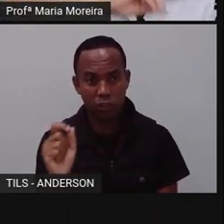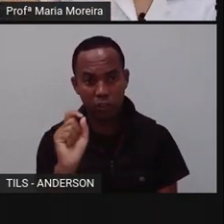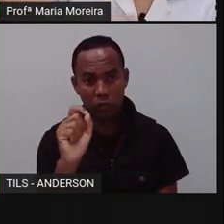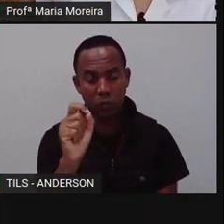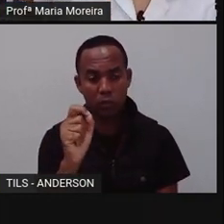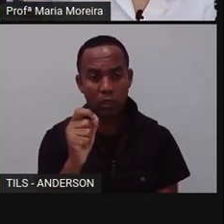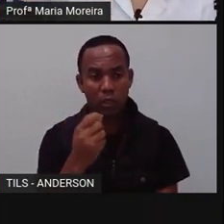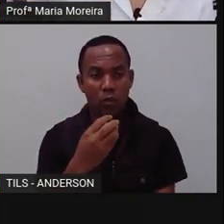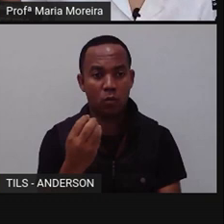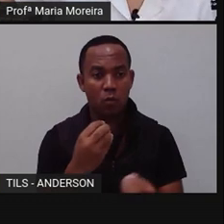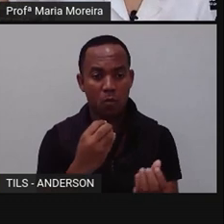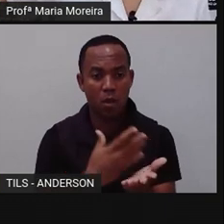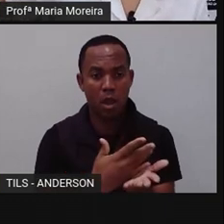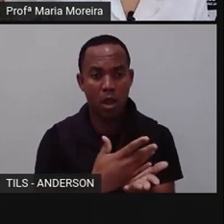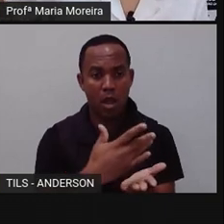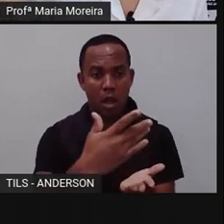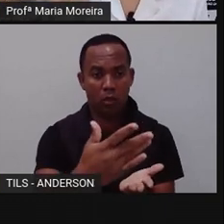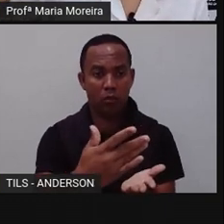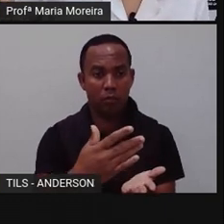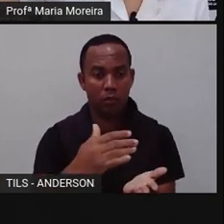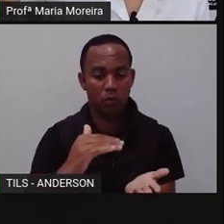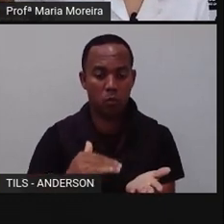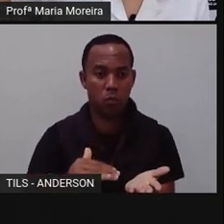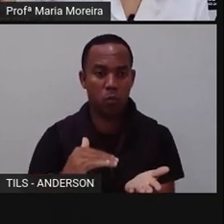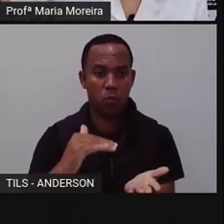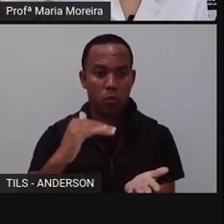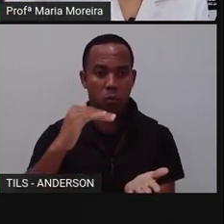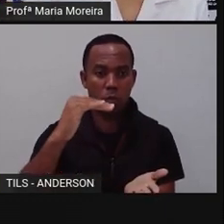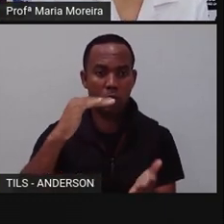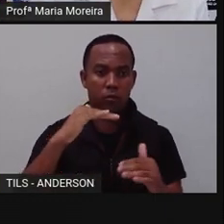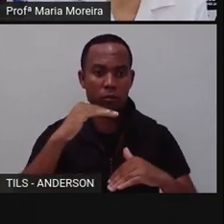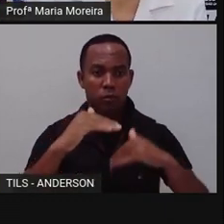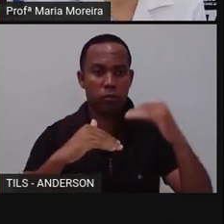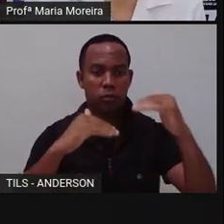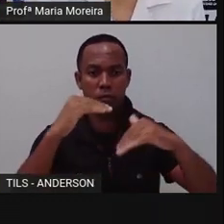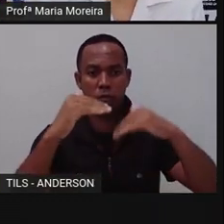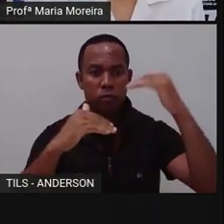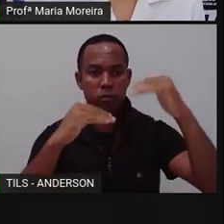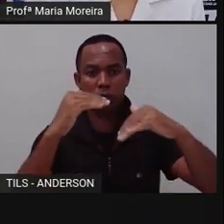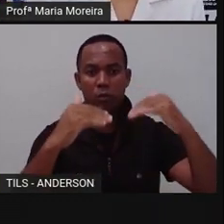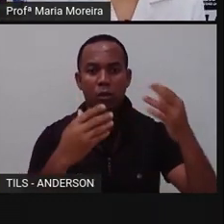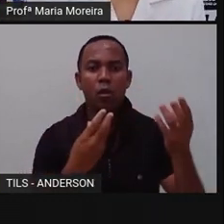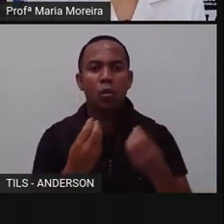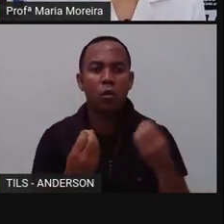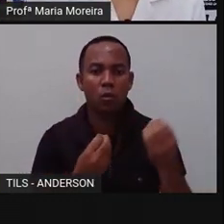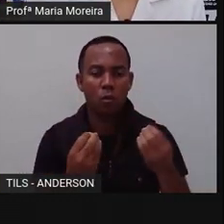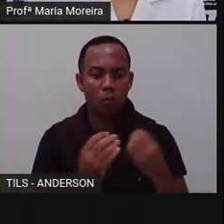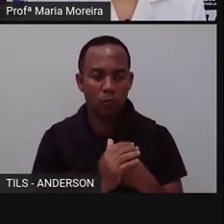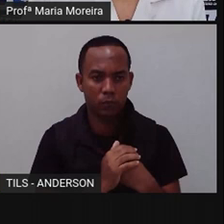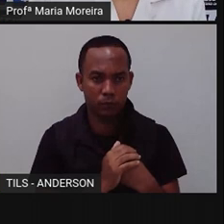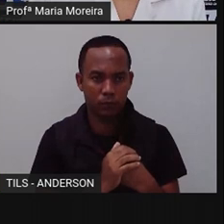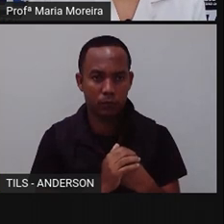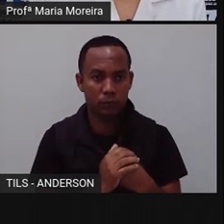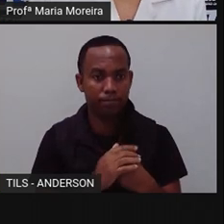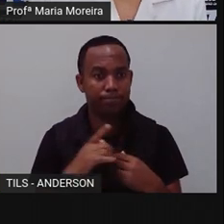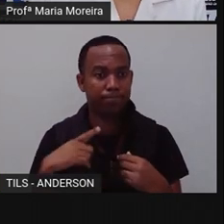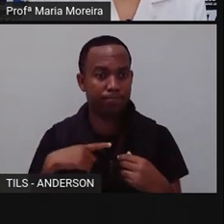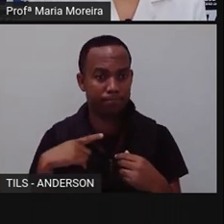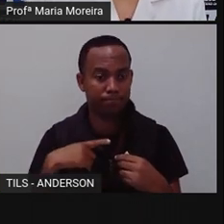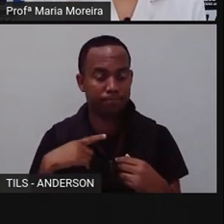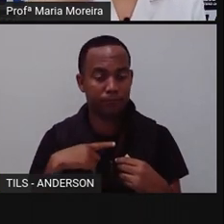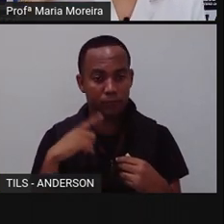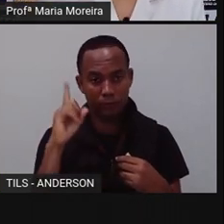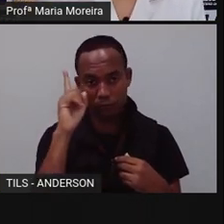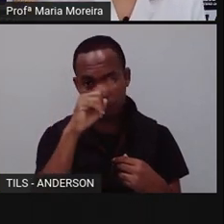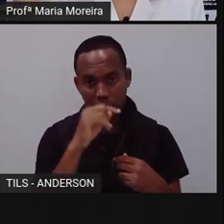imagina, desde o ovo até a fase adulta, sem contar que ele passa por fases aí super, digamos que inteligentes. Porque